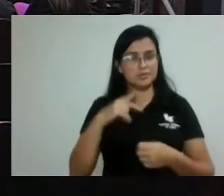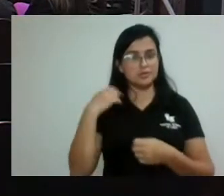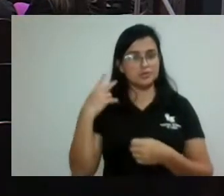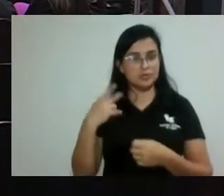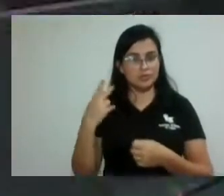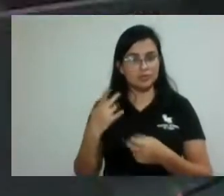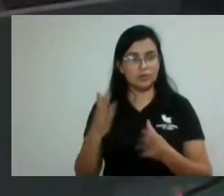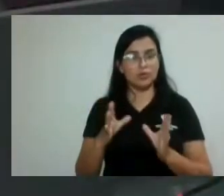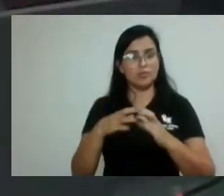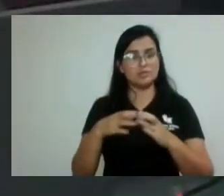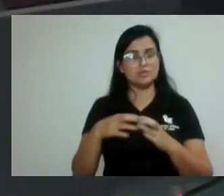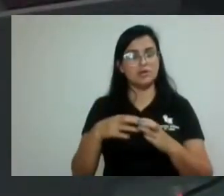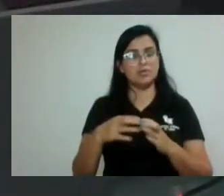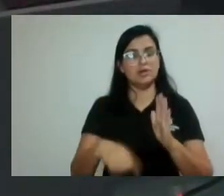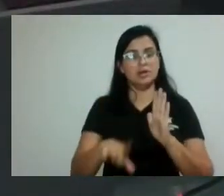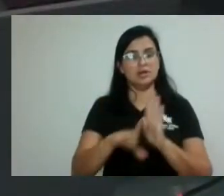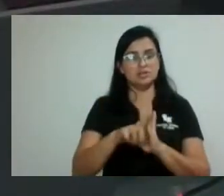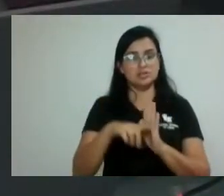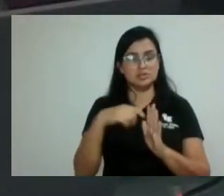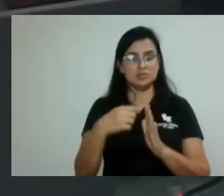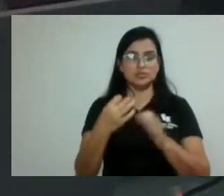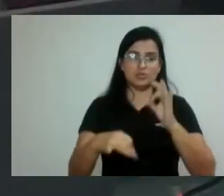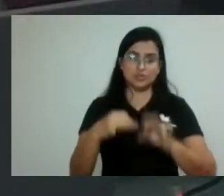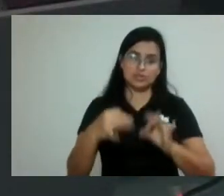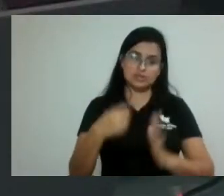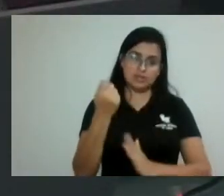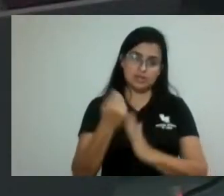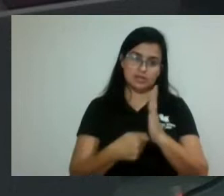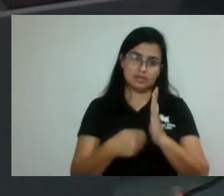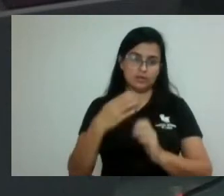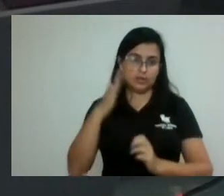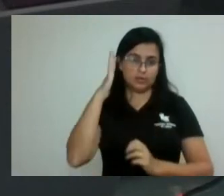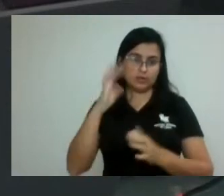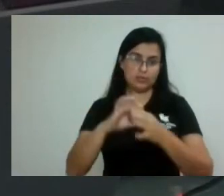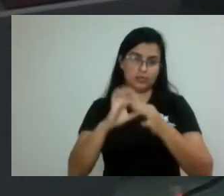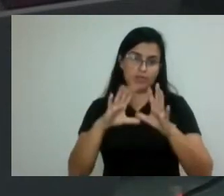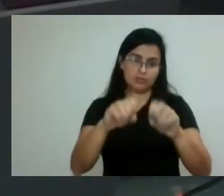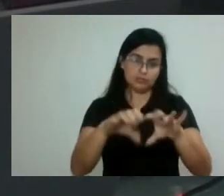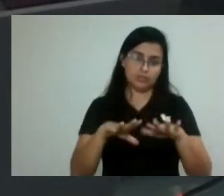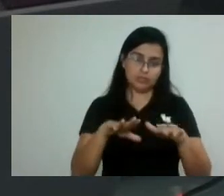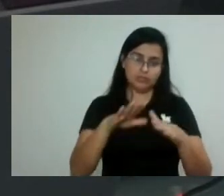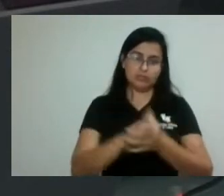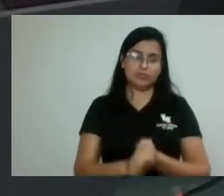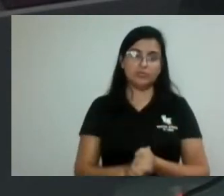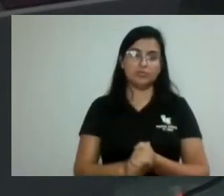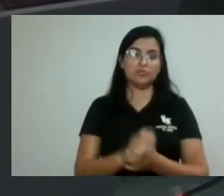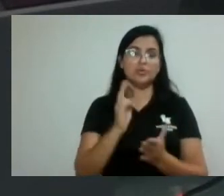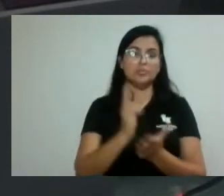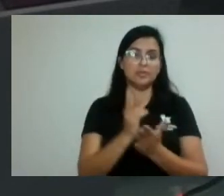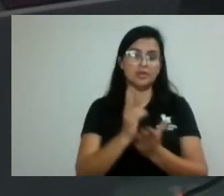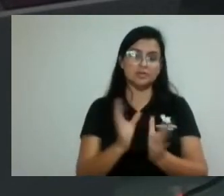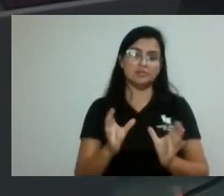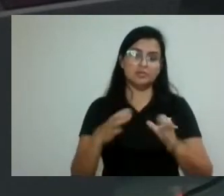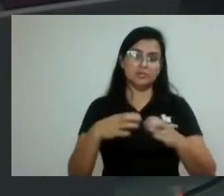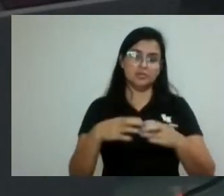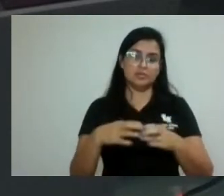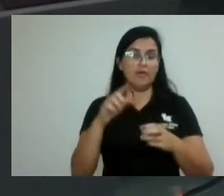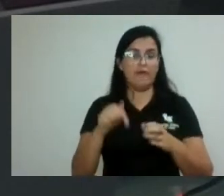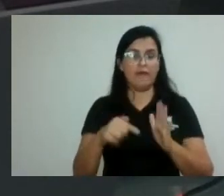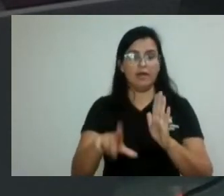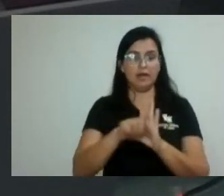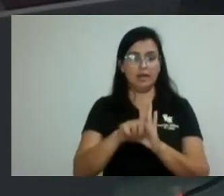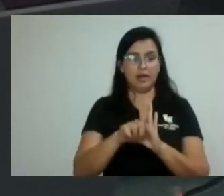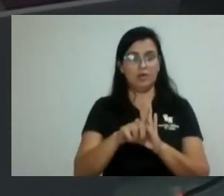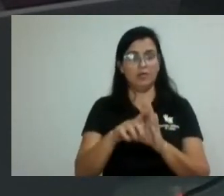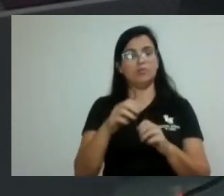vereador Pardal, matéria legal e constitucional, liberando para o plenário. Segundo membro dessa comissão de legislação, vereador Nilton Militão, também matéria legal e constitucional, também liberando para o plenário.